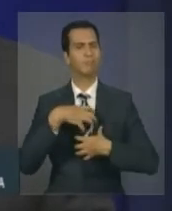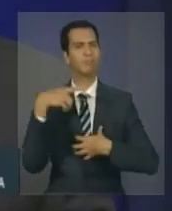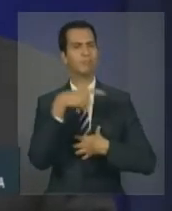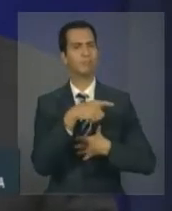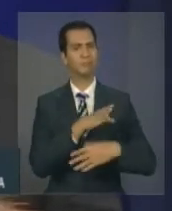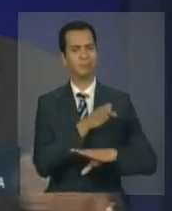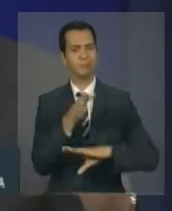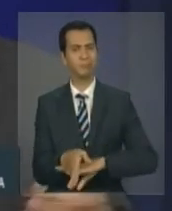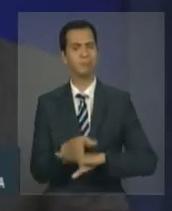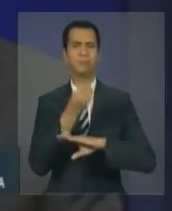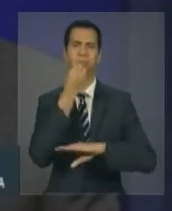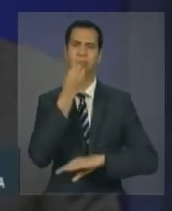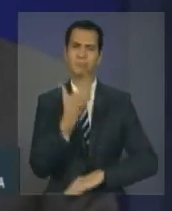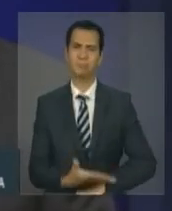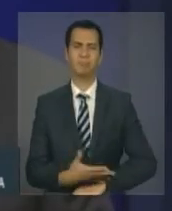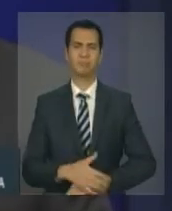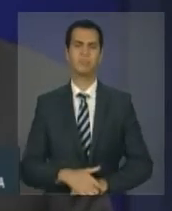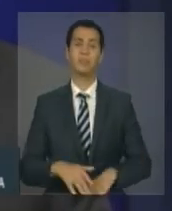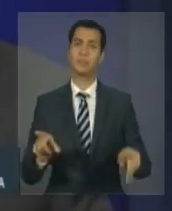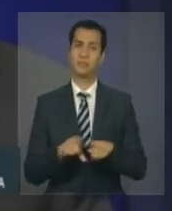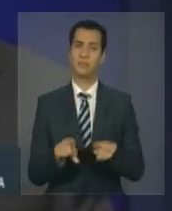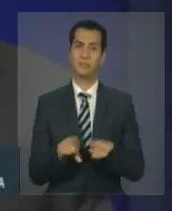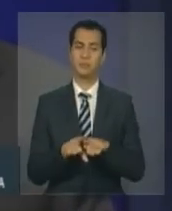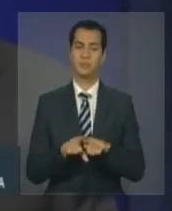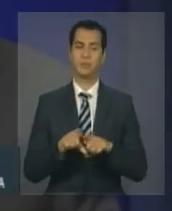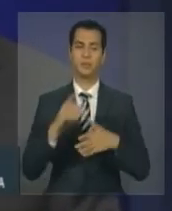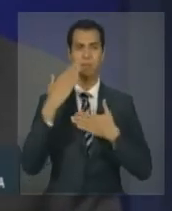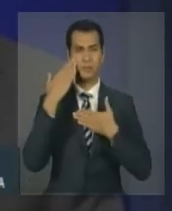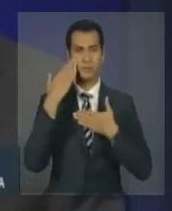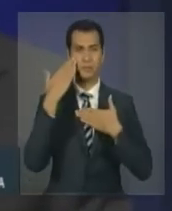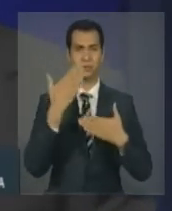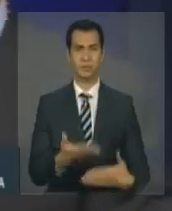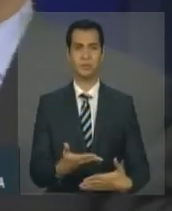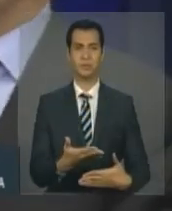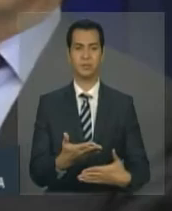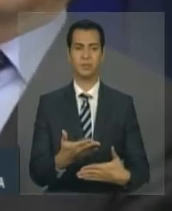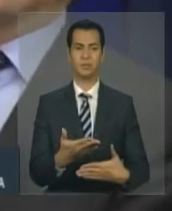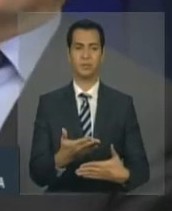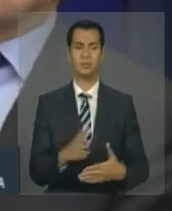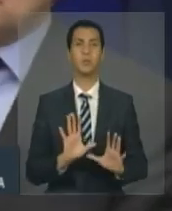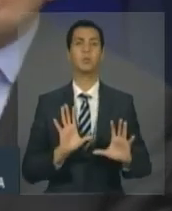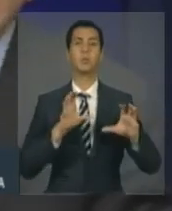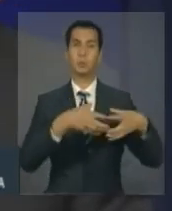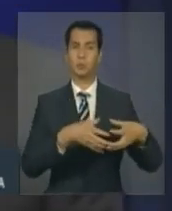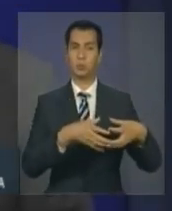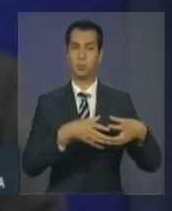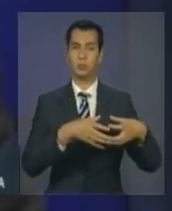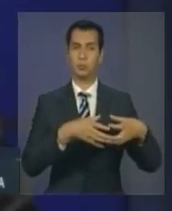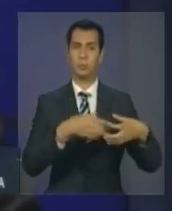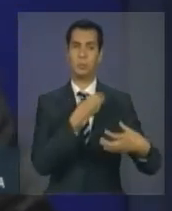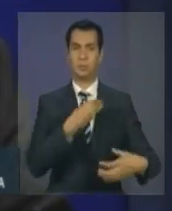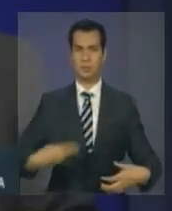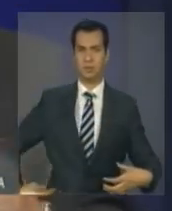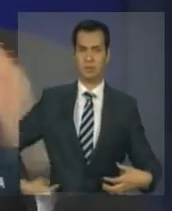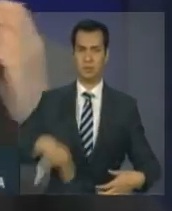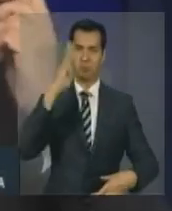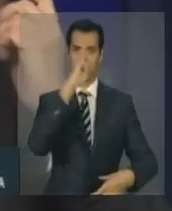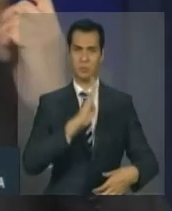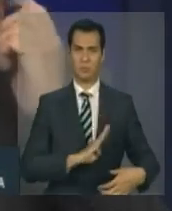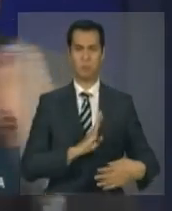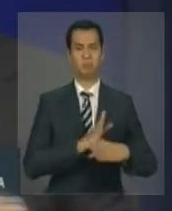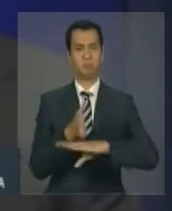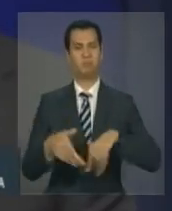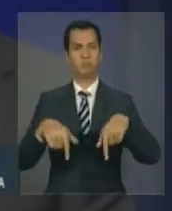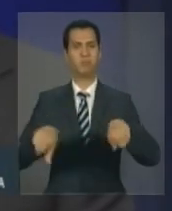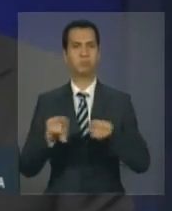cúpula, agradecer à fortíssima delegação de alto nível brasileira que esteve connosco e dizer que é um prazer trabalhar